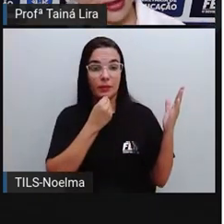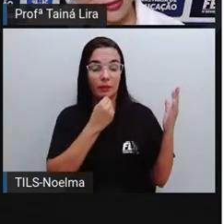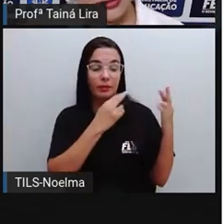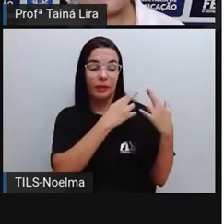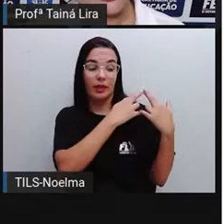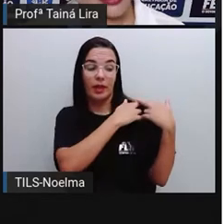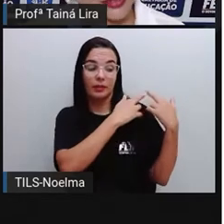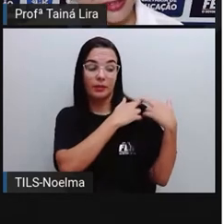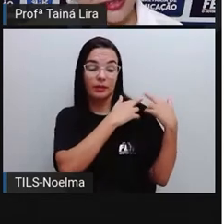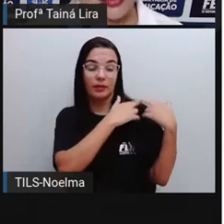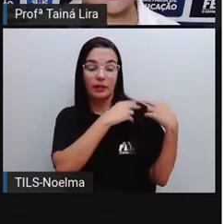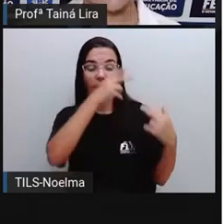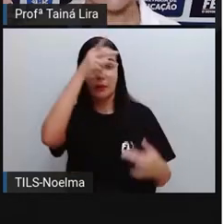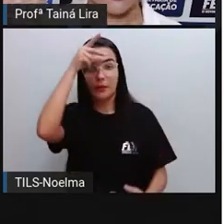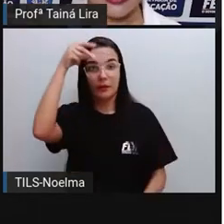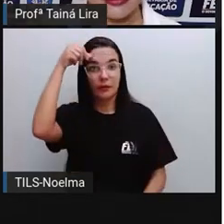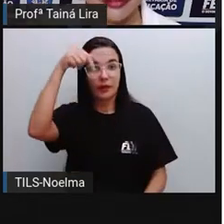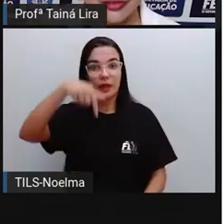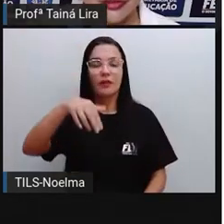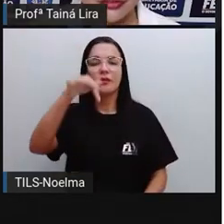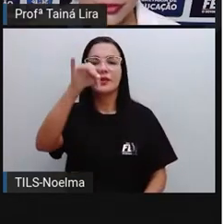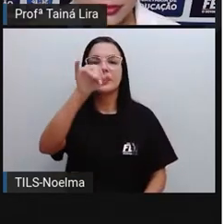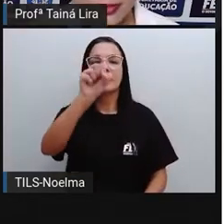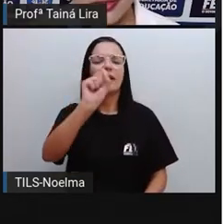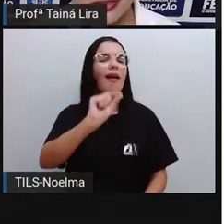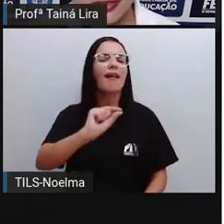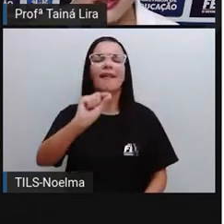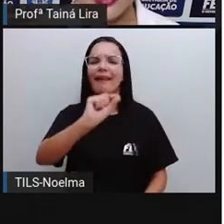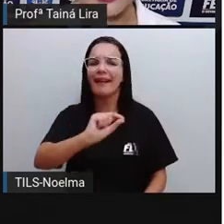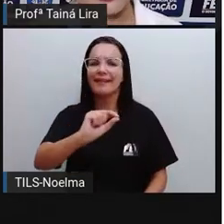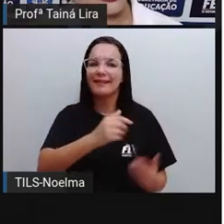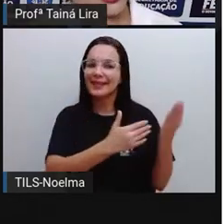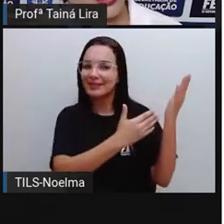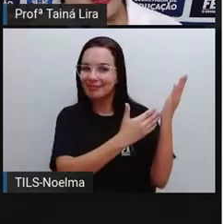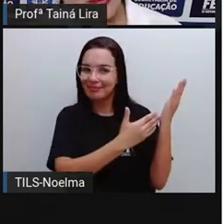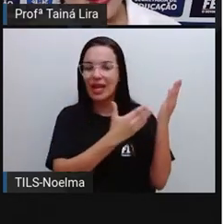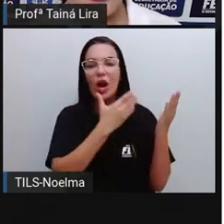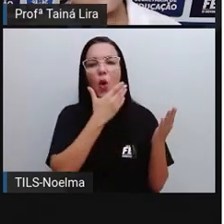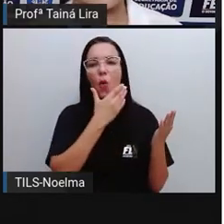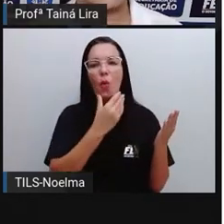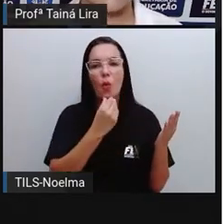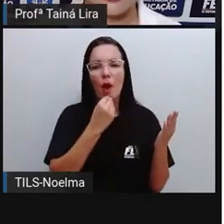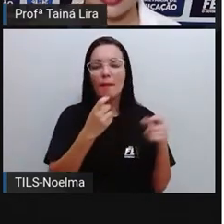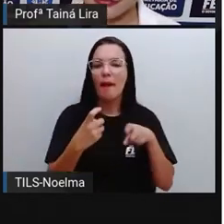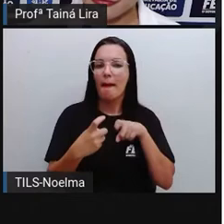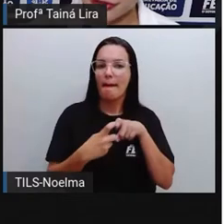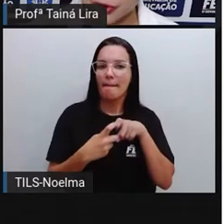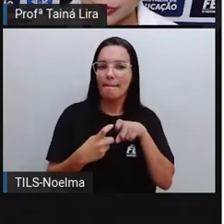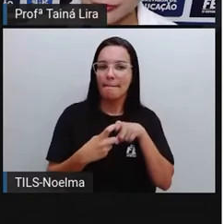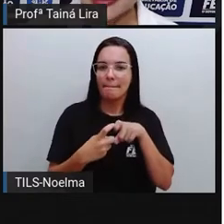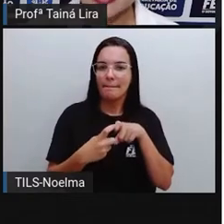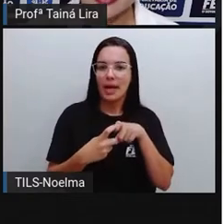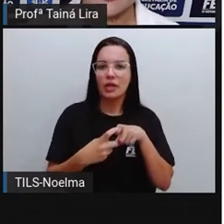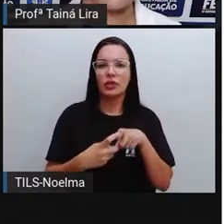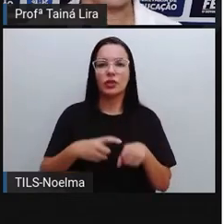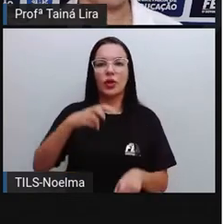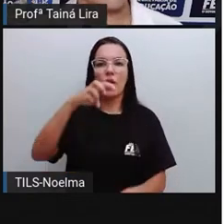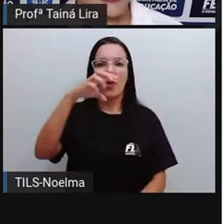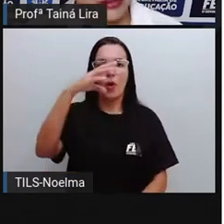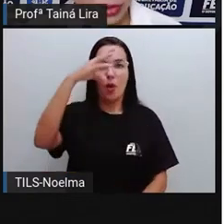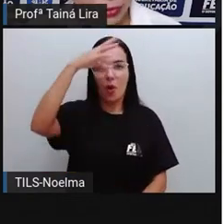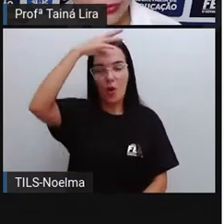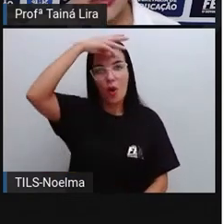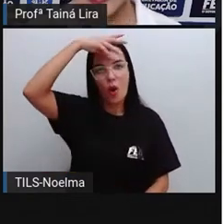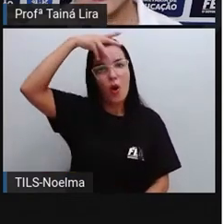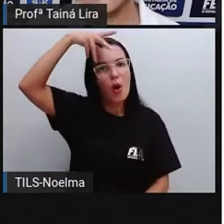o prefeito de Feira de Santana? Então, o prefeito de Feira de Santana é doutor Cobé Martins da Silva Filho, tá? Ele é